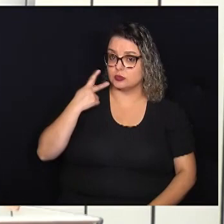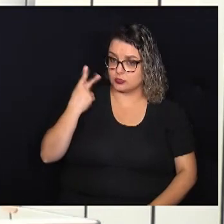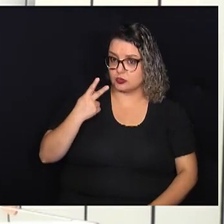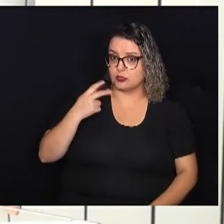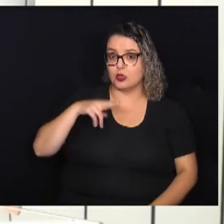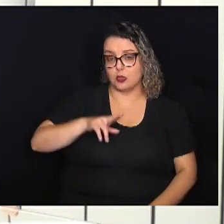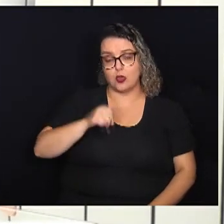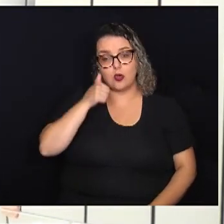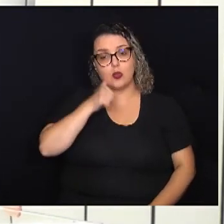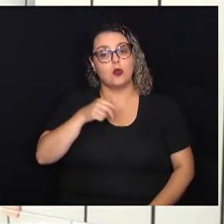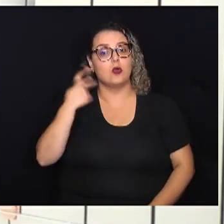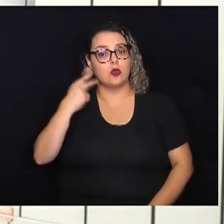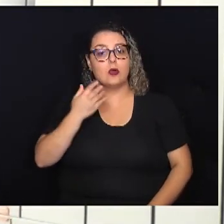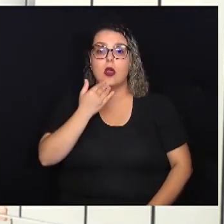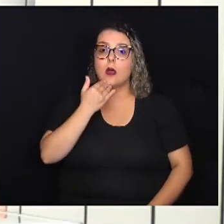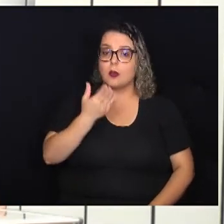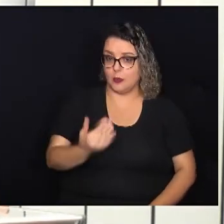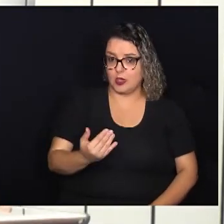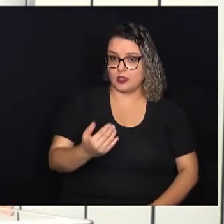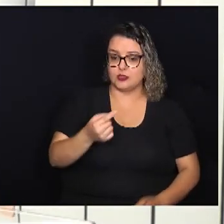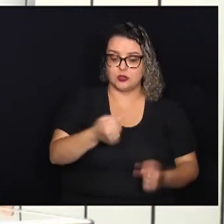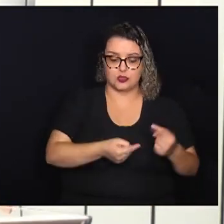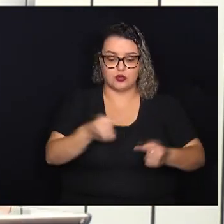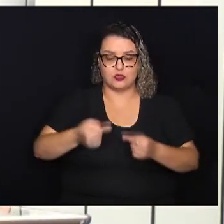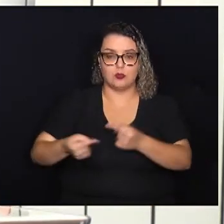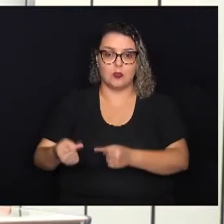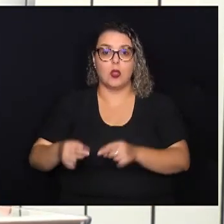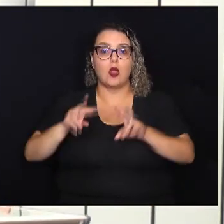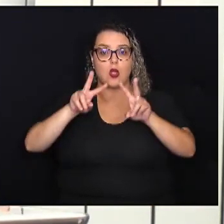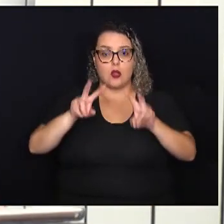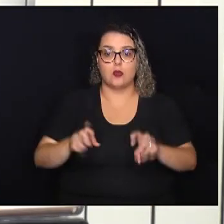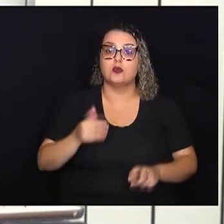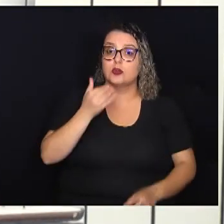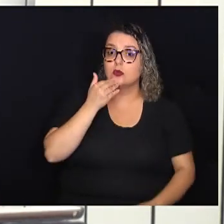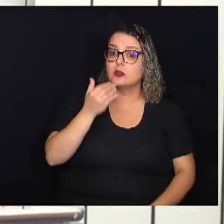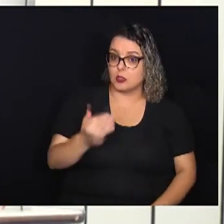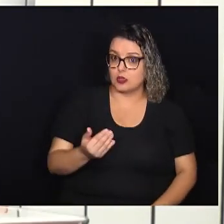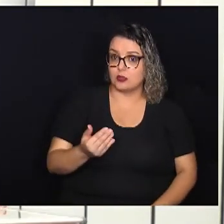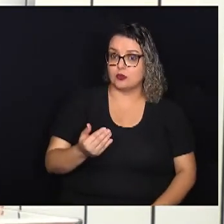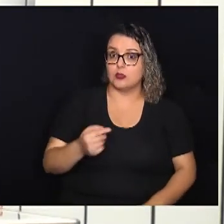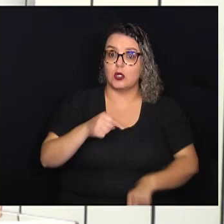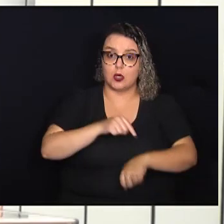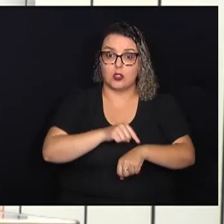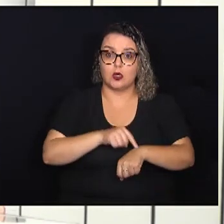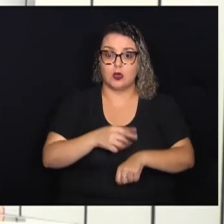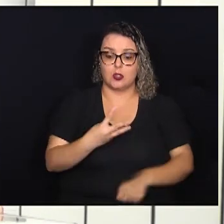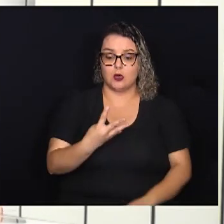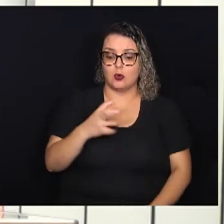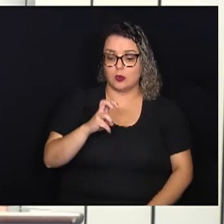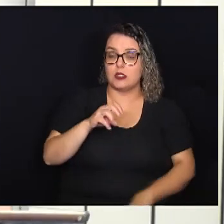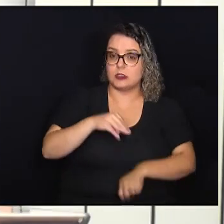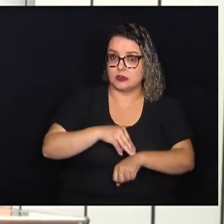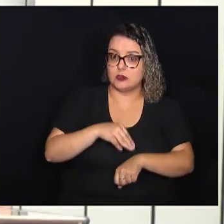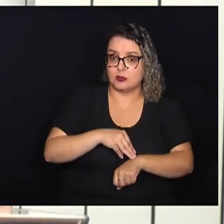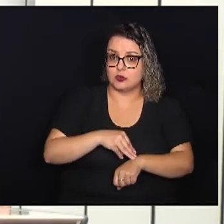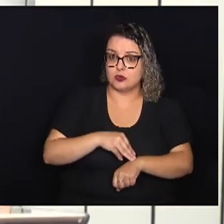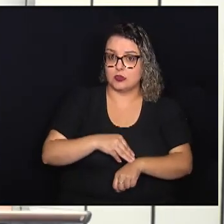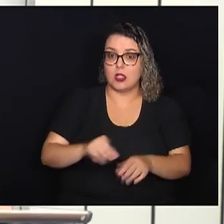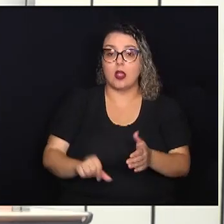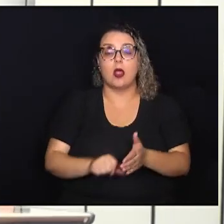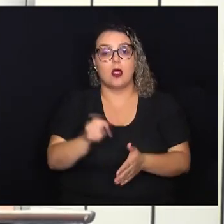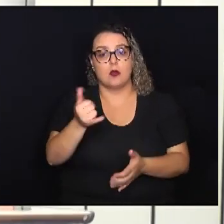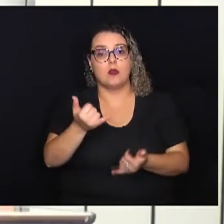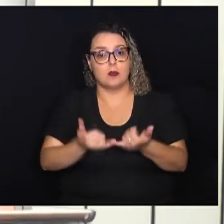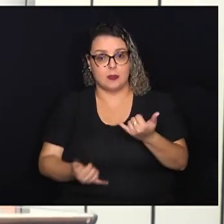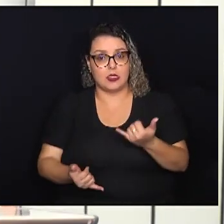ou vereadora solicita para debater um tema solicitado com duração de 45 minutos. A primeira parte